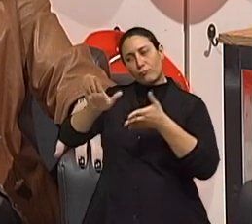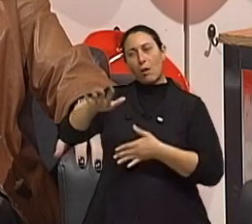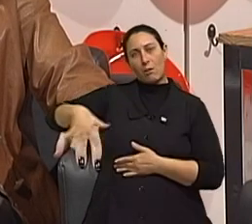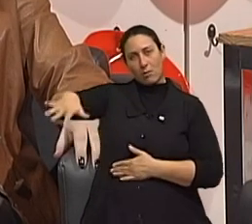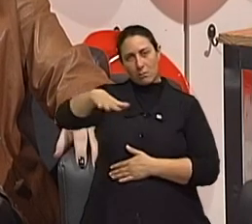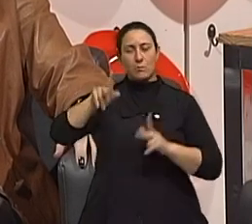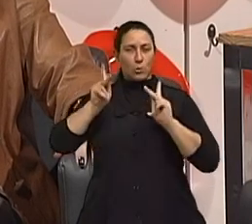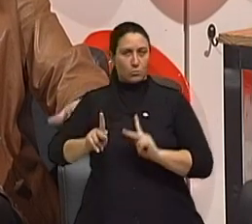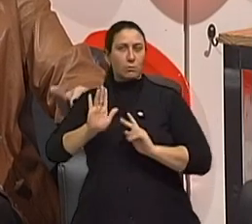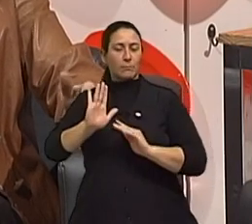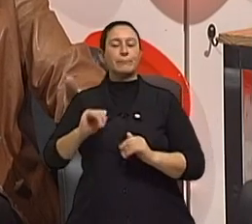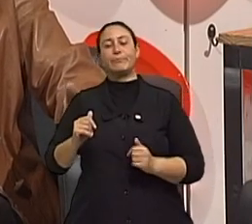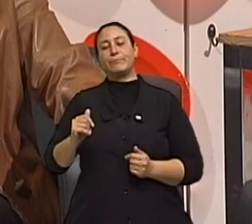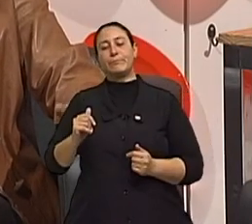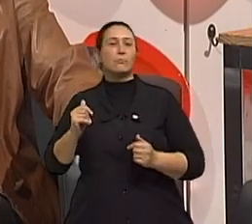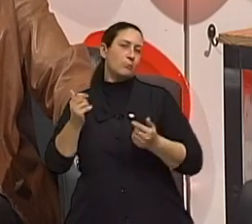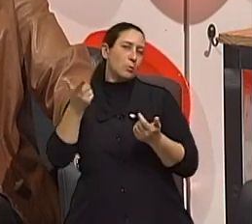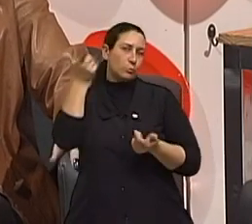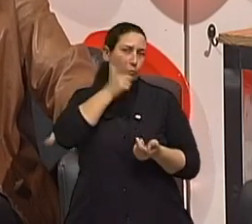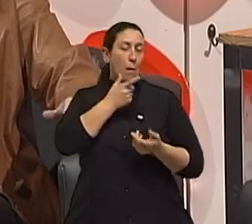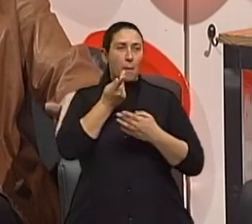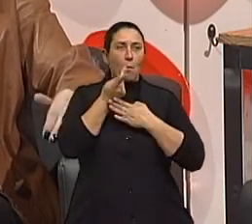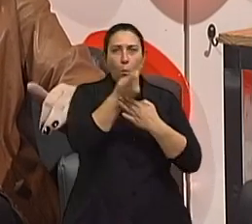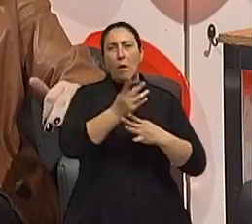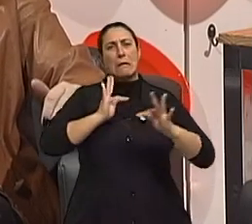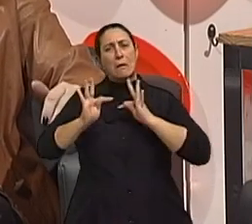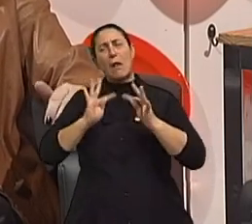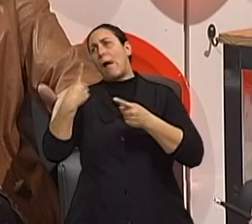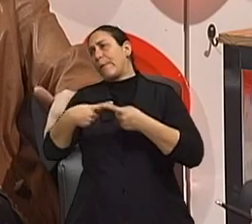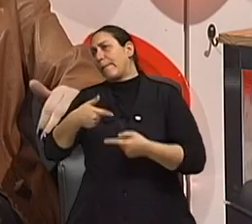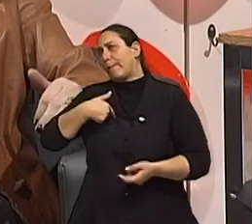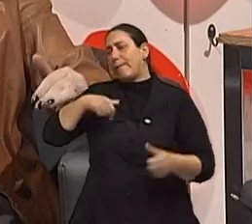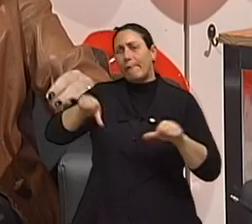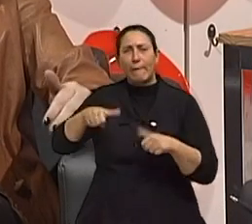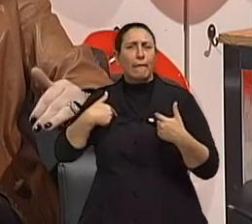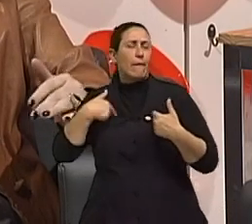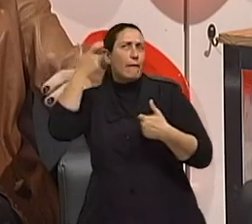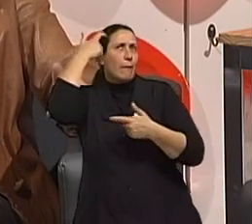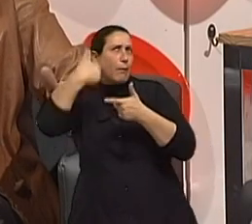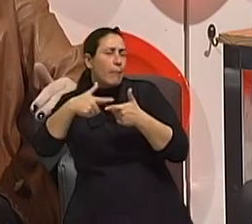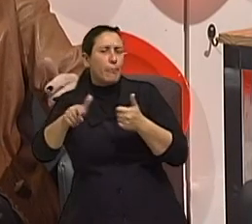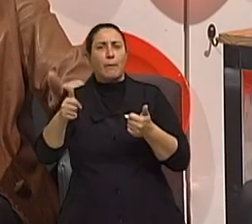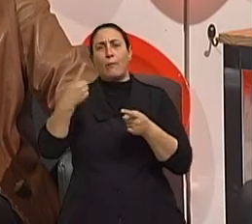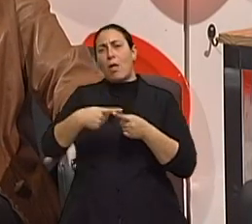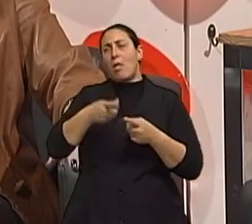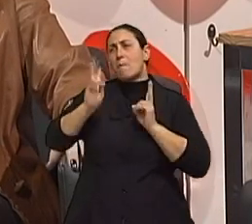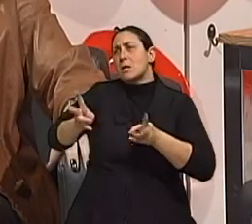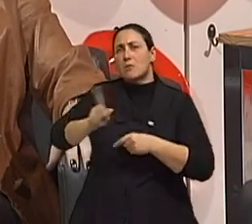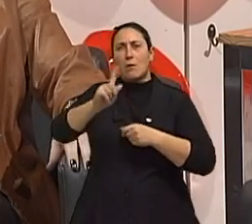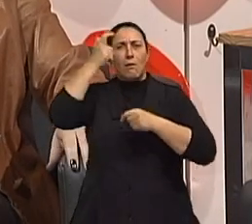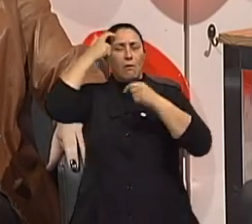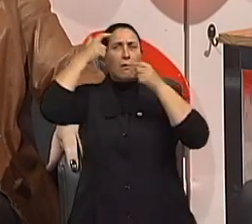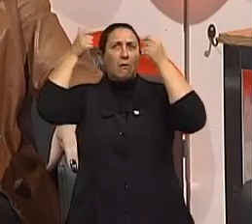pessoas que quando chegam, né? Que procuraram o tratamento, olha, porque eu estou mal, porque eu devo estar com um problema de memória, porque minha memória não é mais a mesma